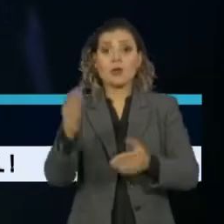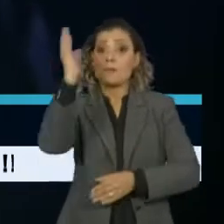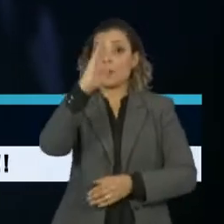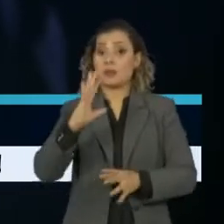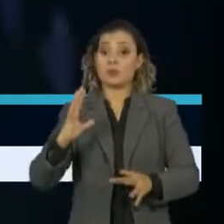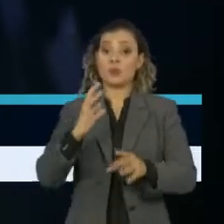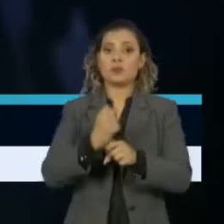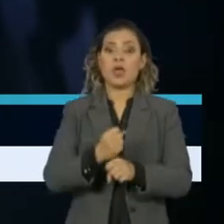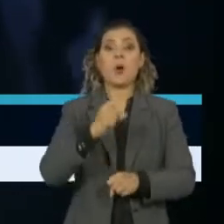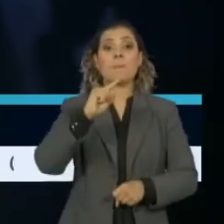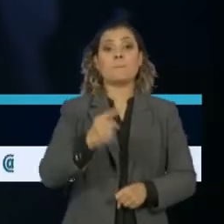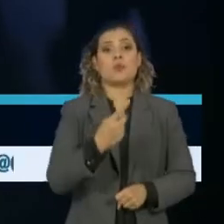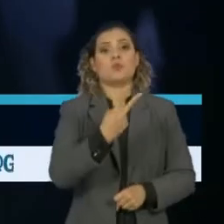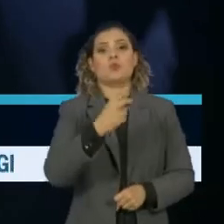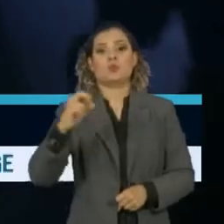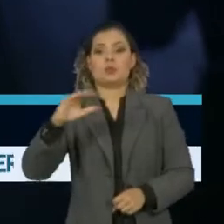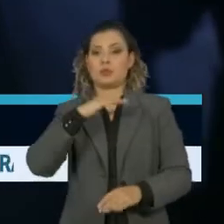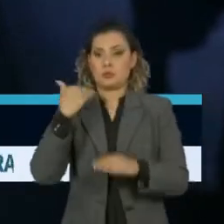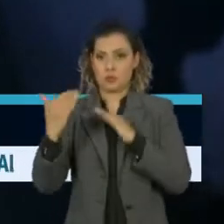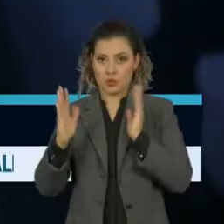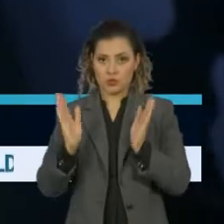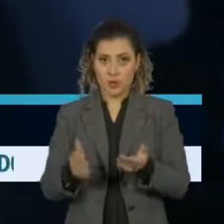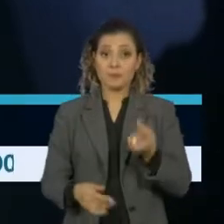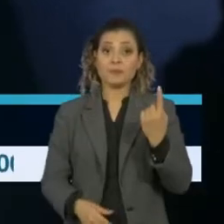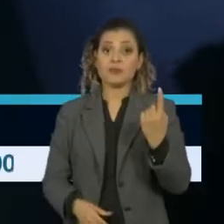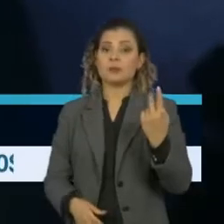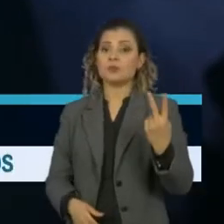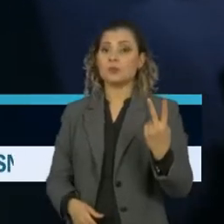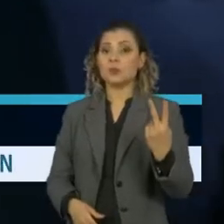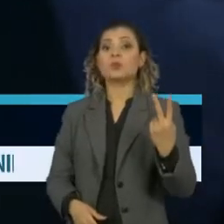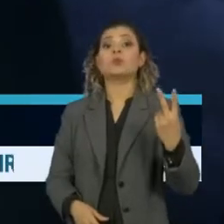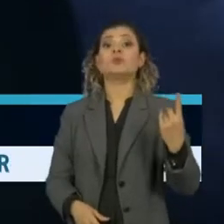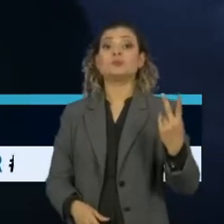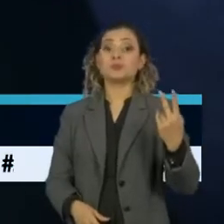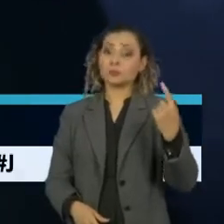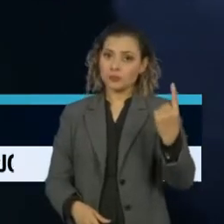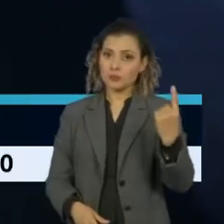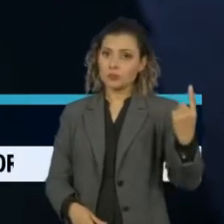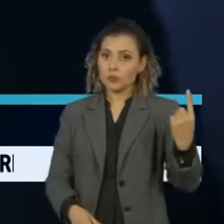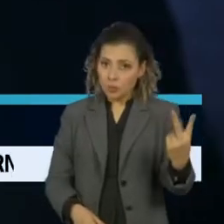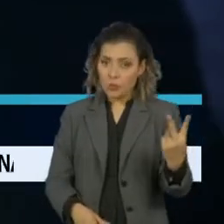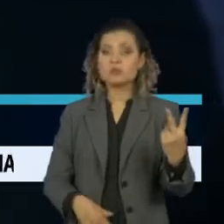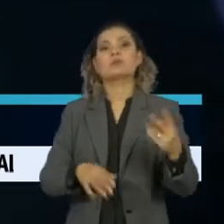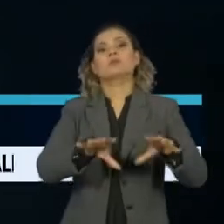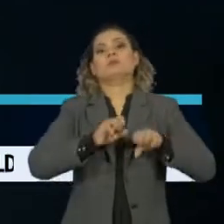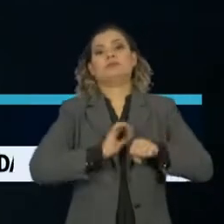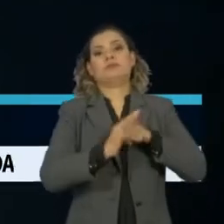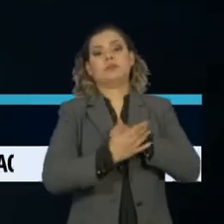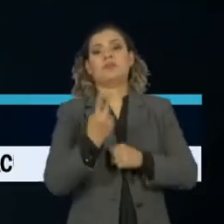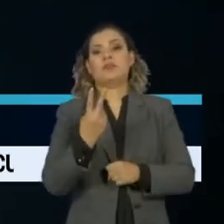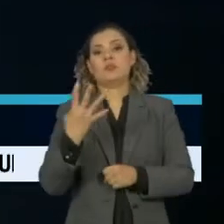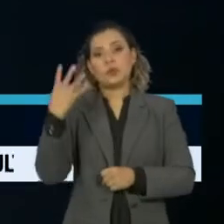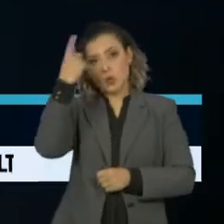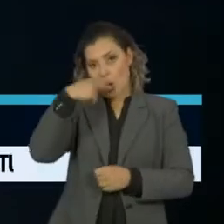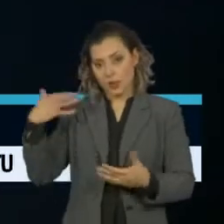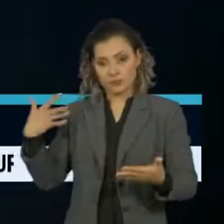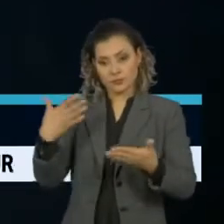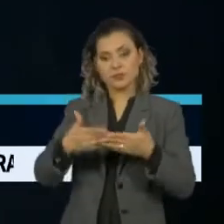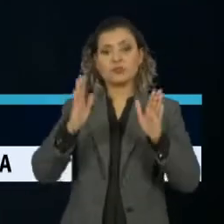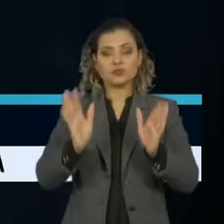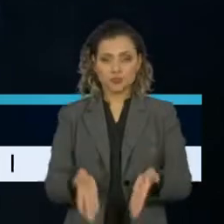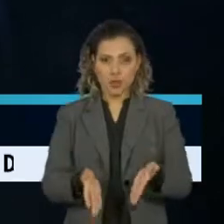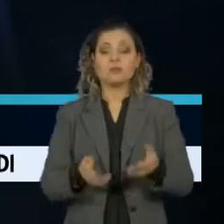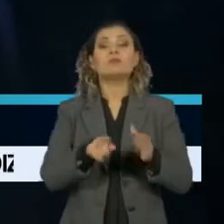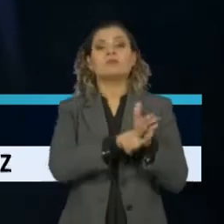registrou mais de 1.200 mortes e 112 mil infectados pelo novo coronavírus em 24 horas, segundo o